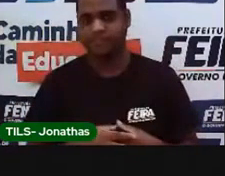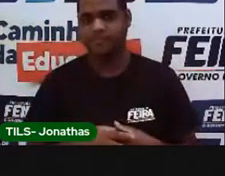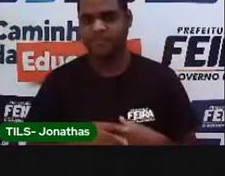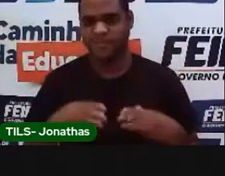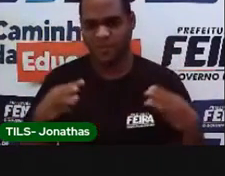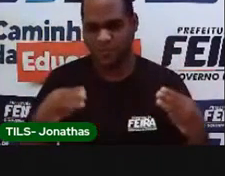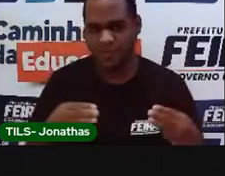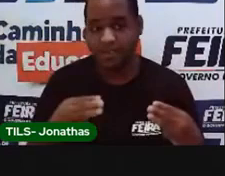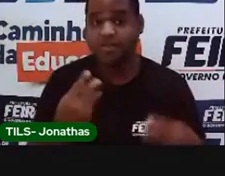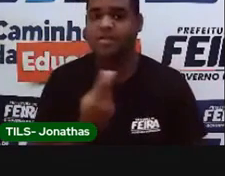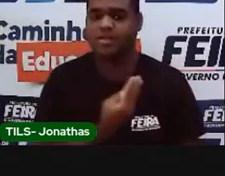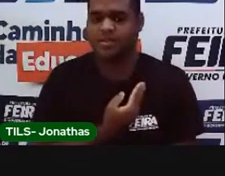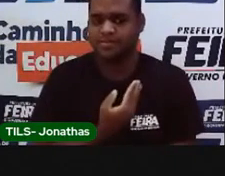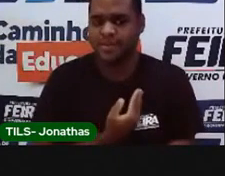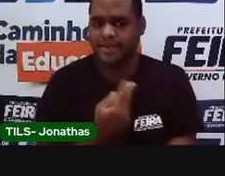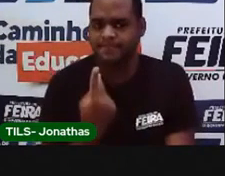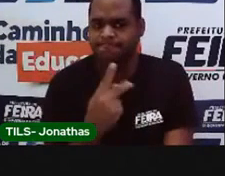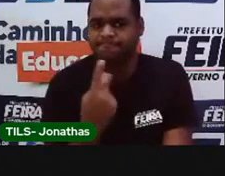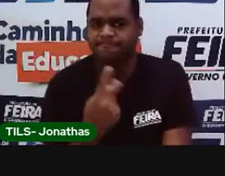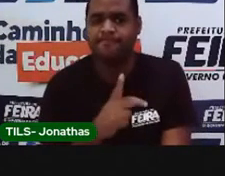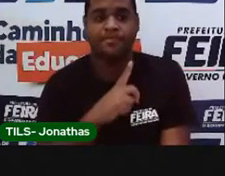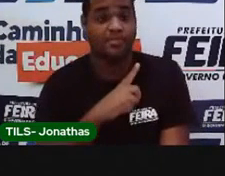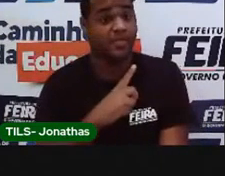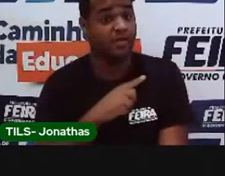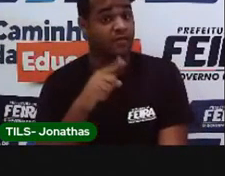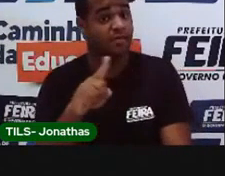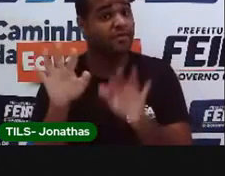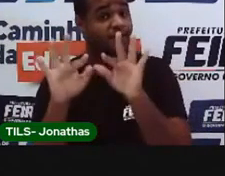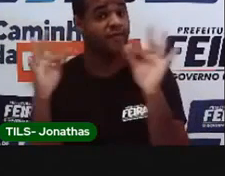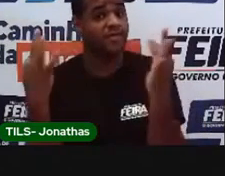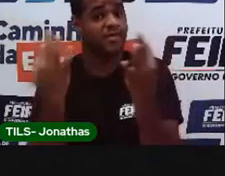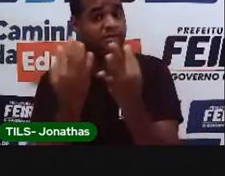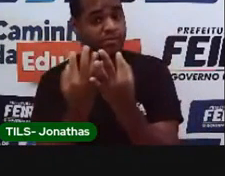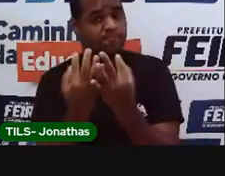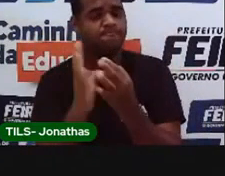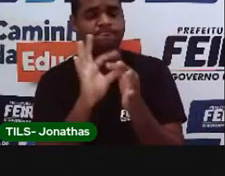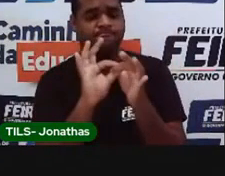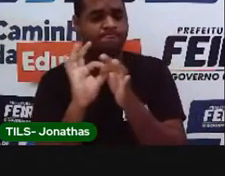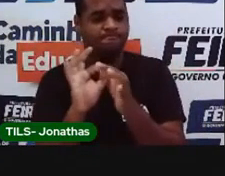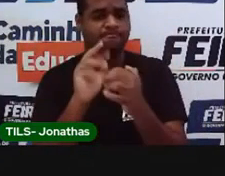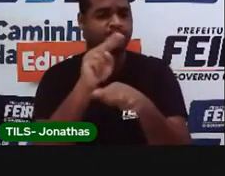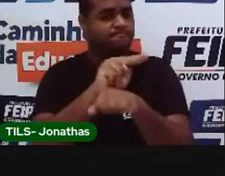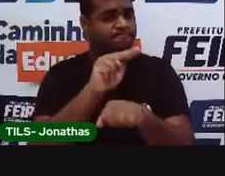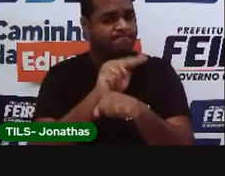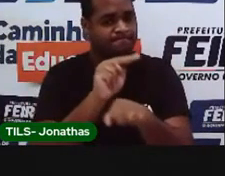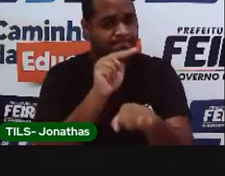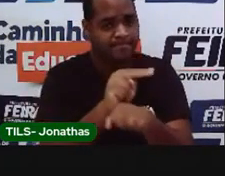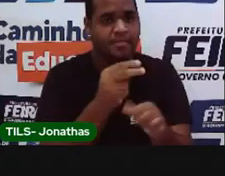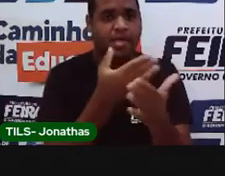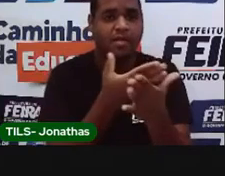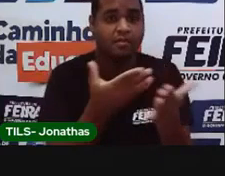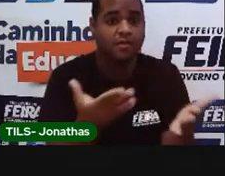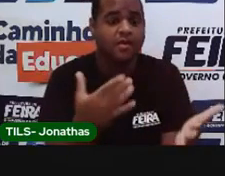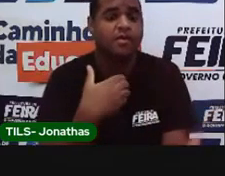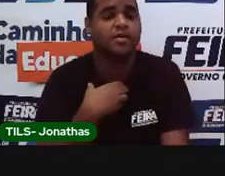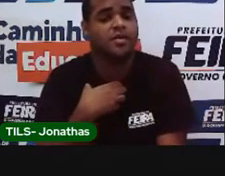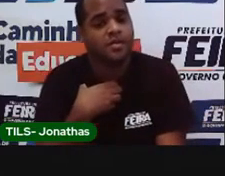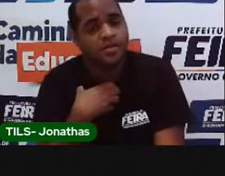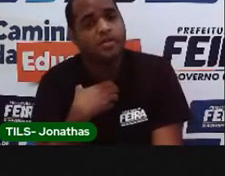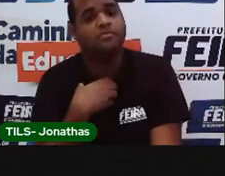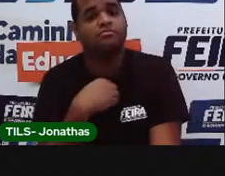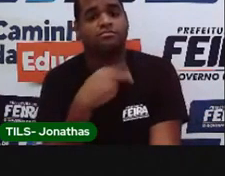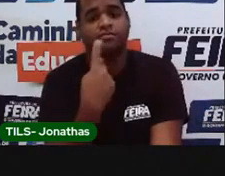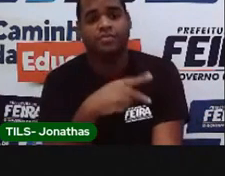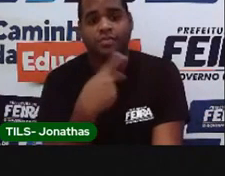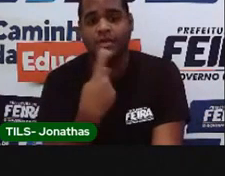uma amiga e você tem a sua família para cuidar de você, dos seus sentimentos,